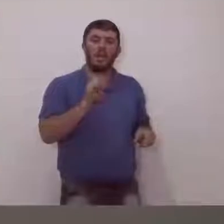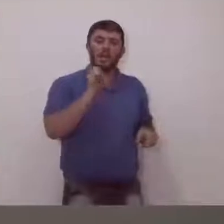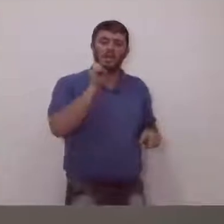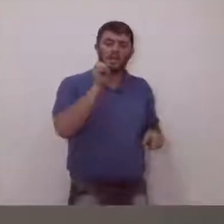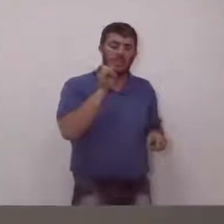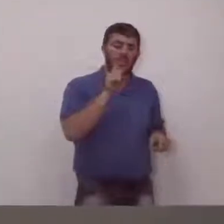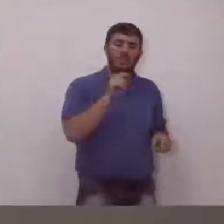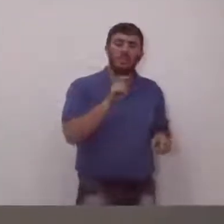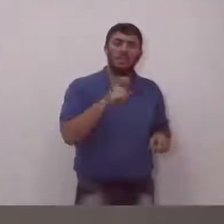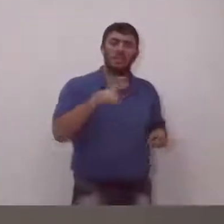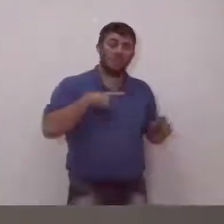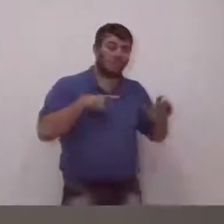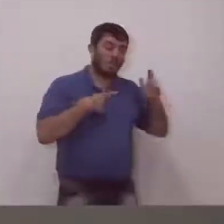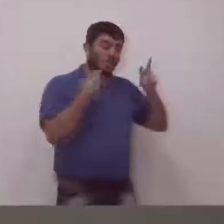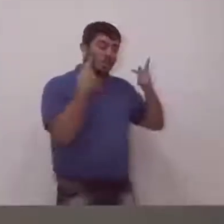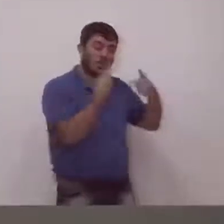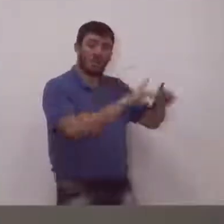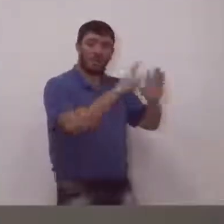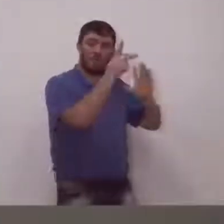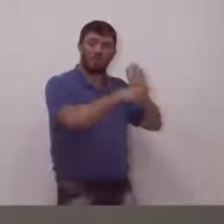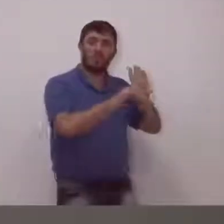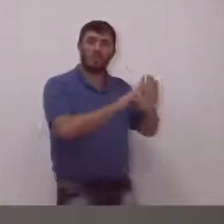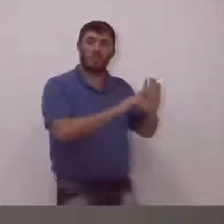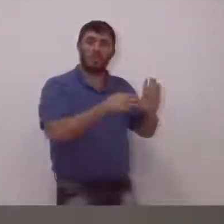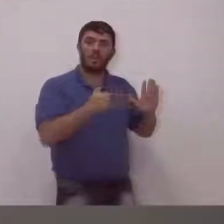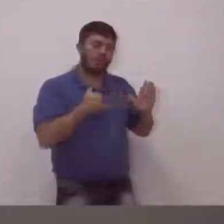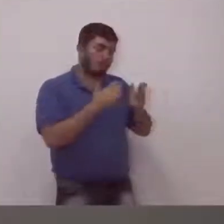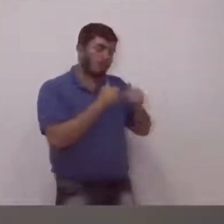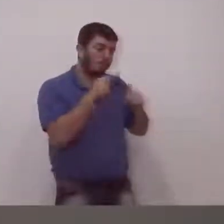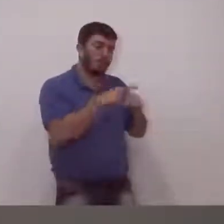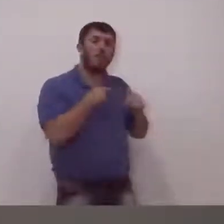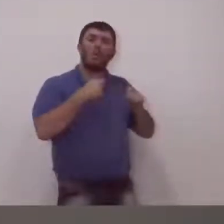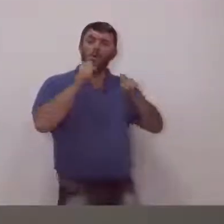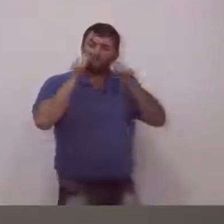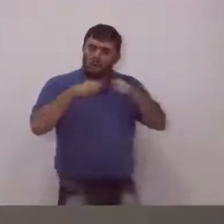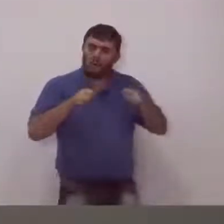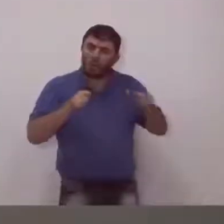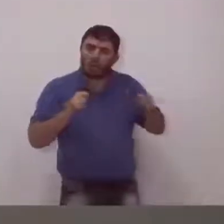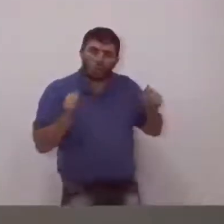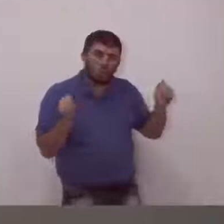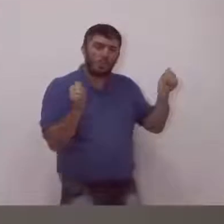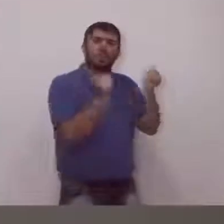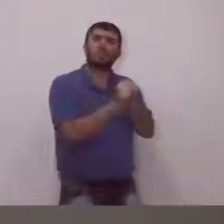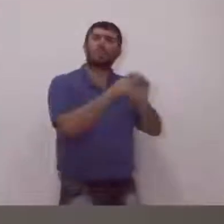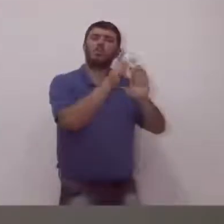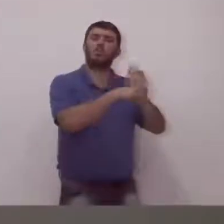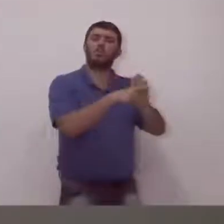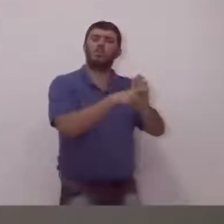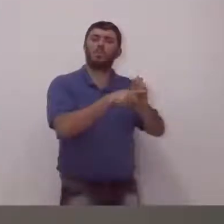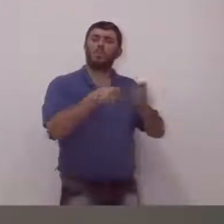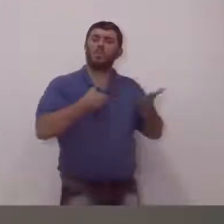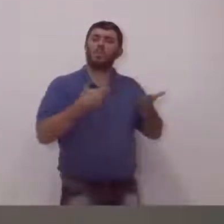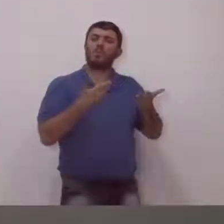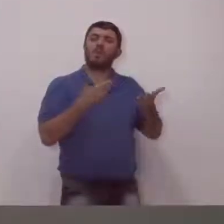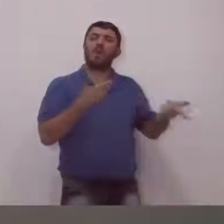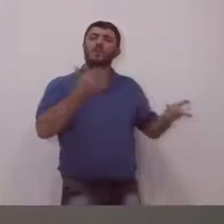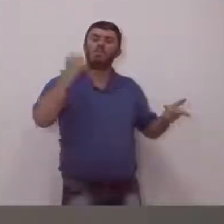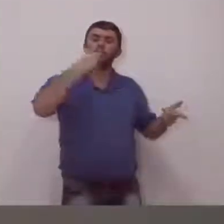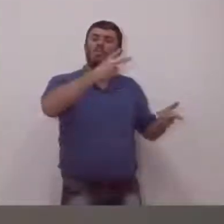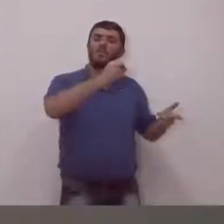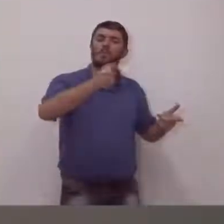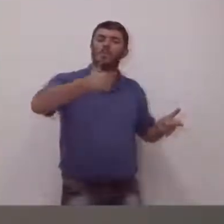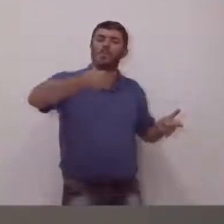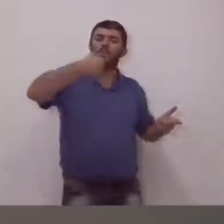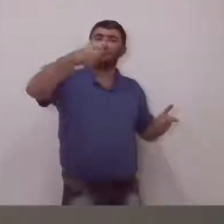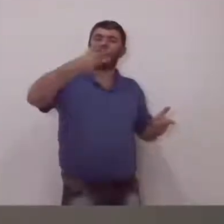essa indicação ou fazer esse trabalho junto. Então, aqui, em público, eu quero agradecer a Ana Genesini, que em 2013 deixou assinar junto com ela